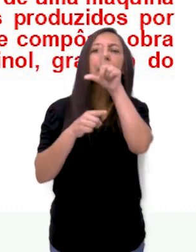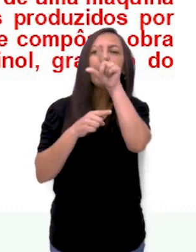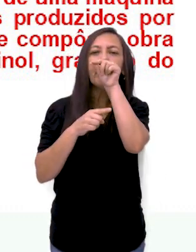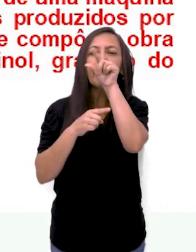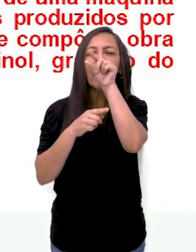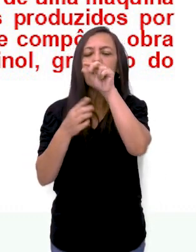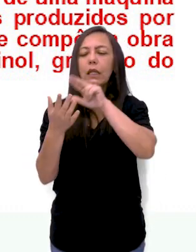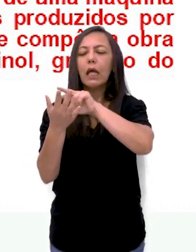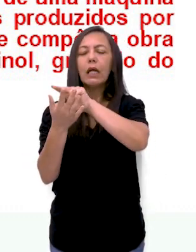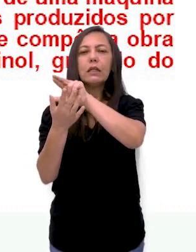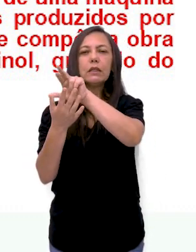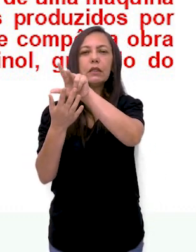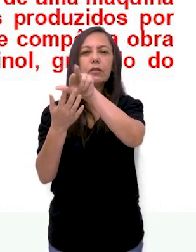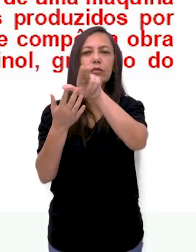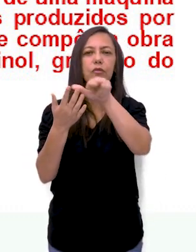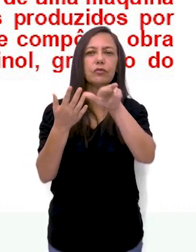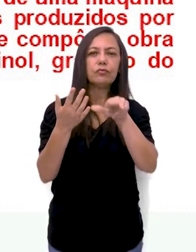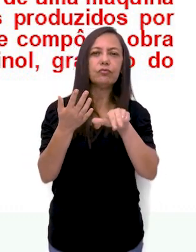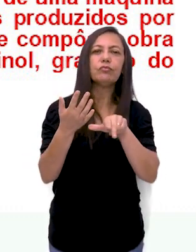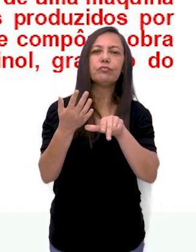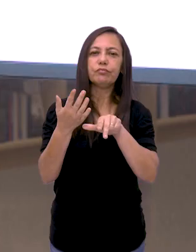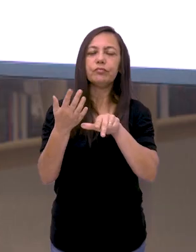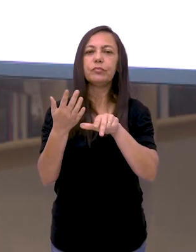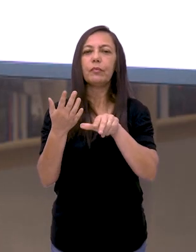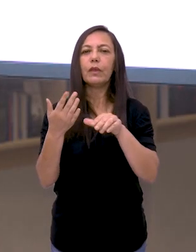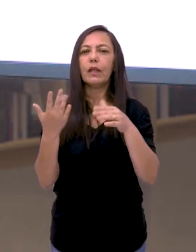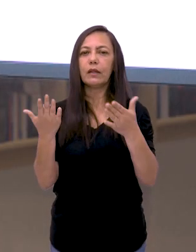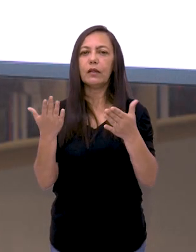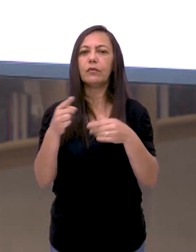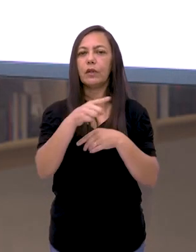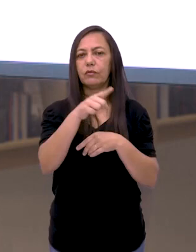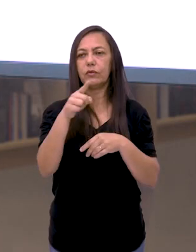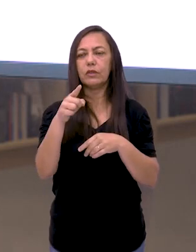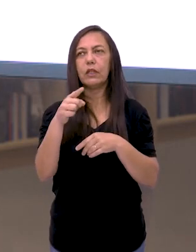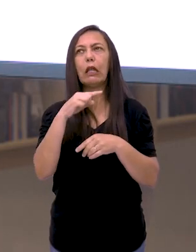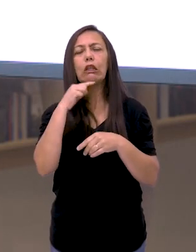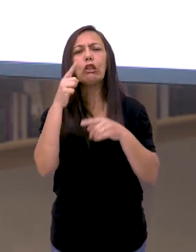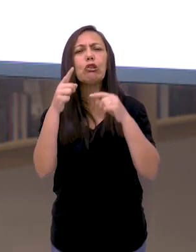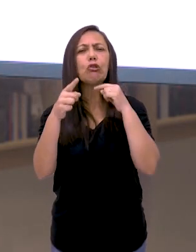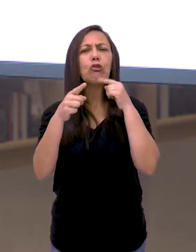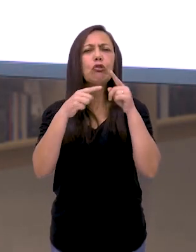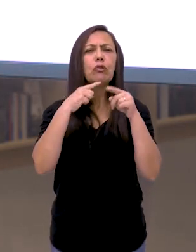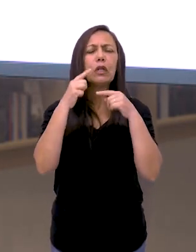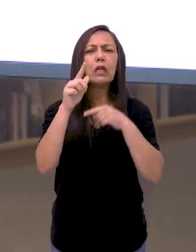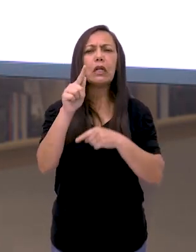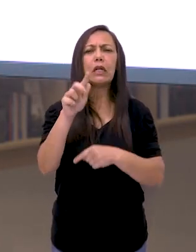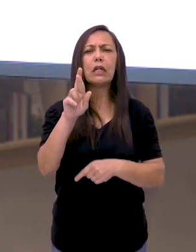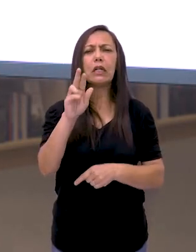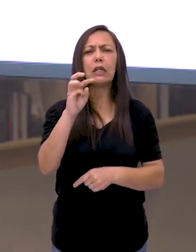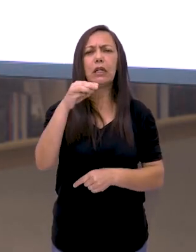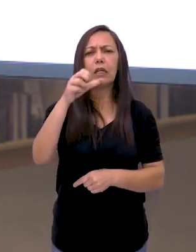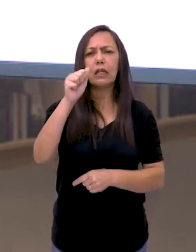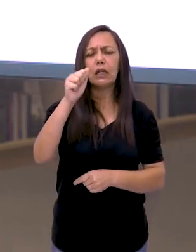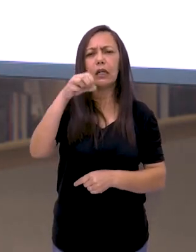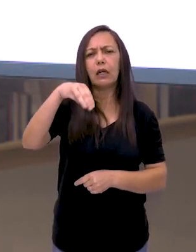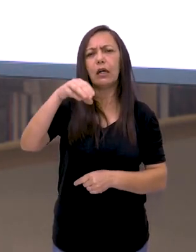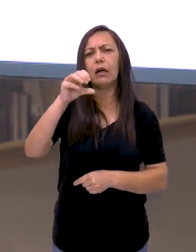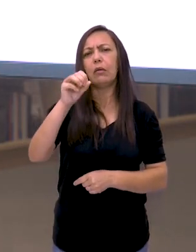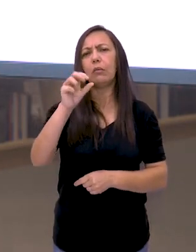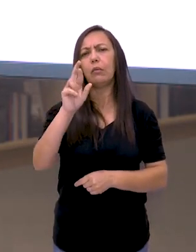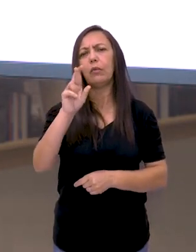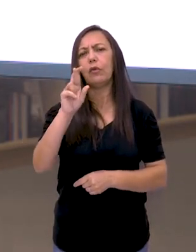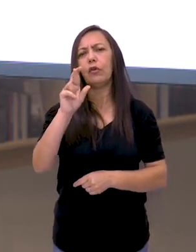gravado do original por gramofone. E para vocês não ficarem na dúvida do que é gramofone, era o antigo